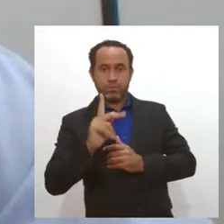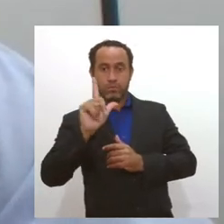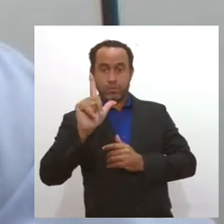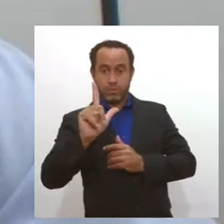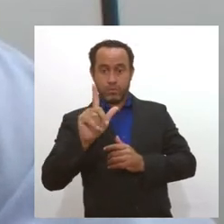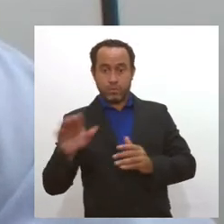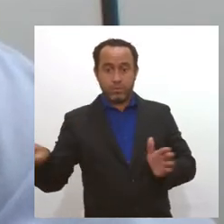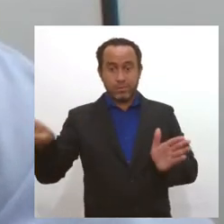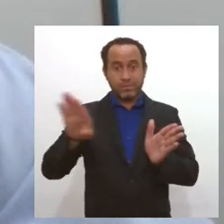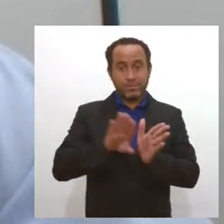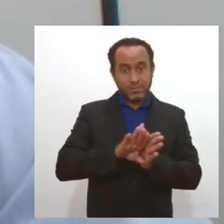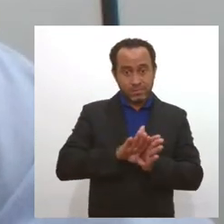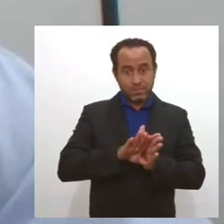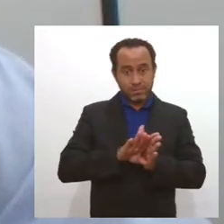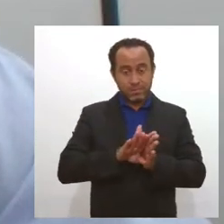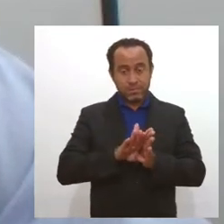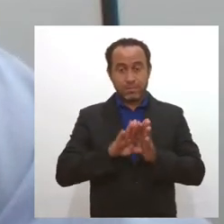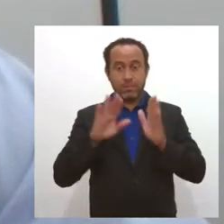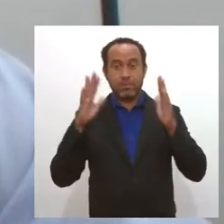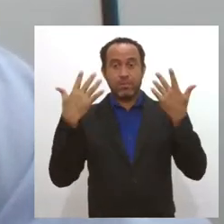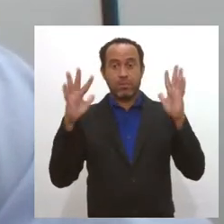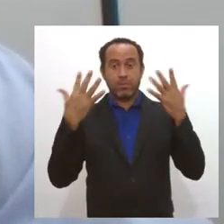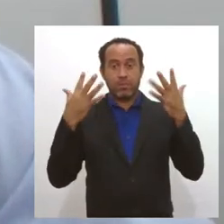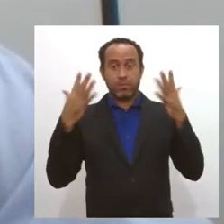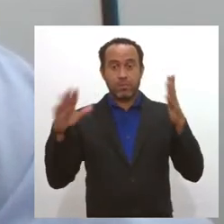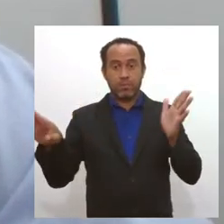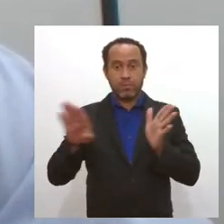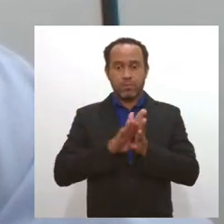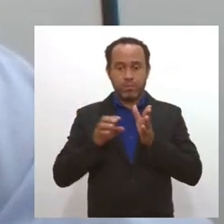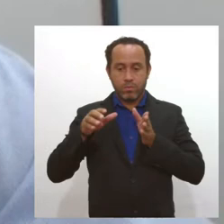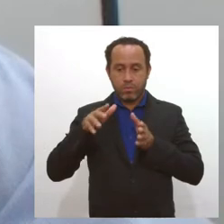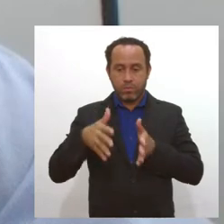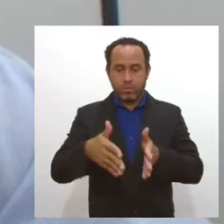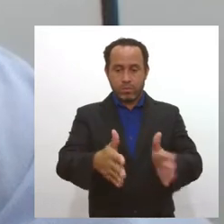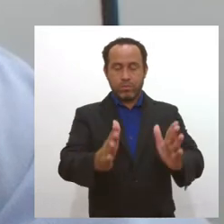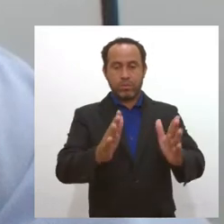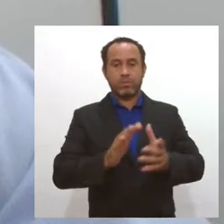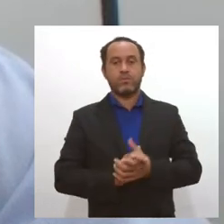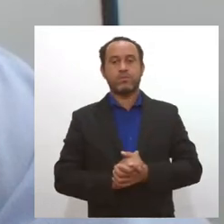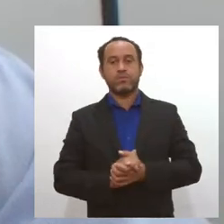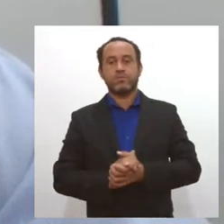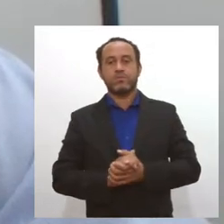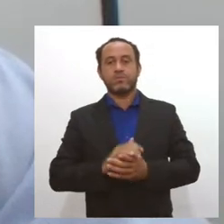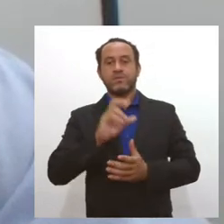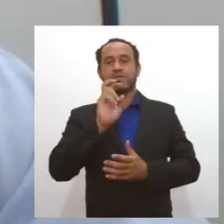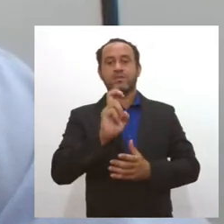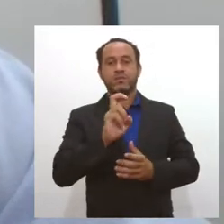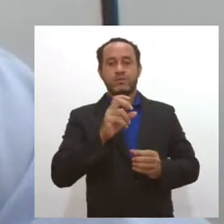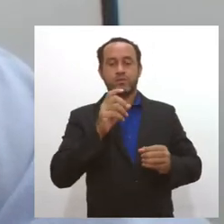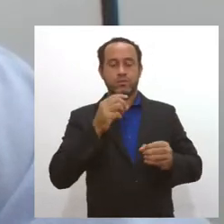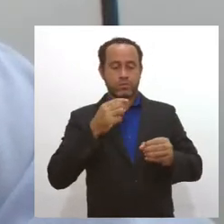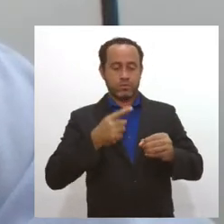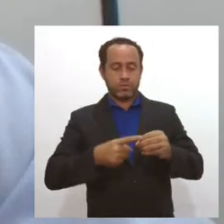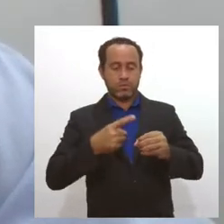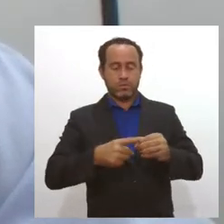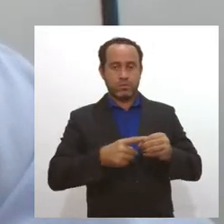até Nossa Senhora da Glória. Naturalmente, passa por cinco municípios